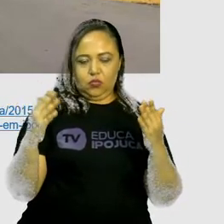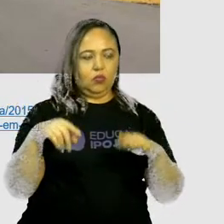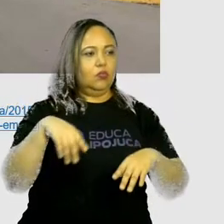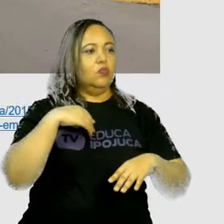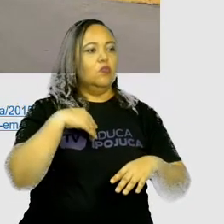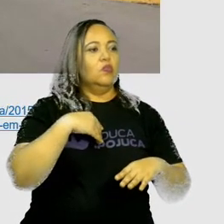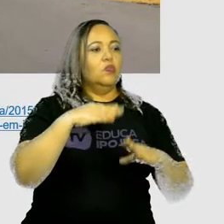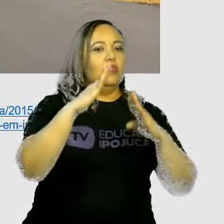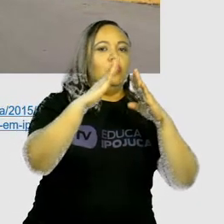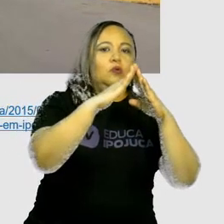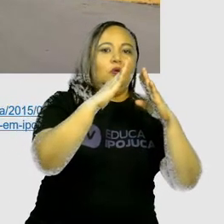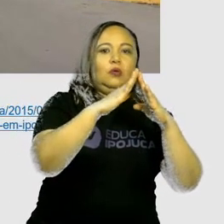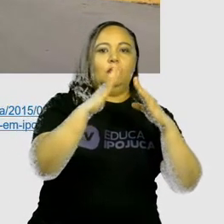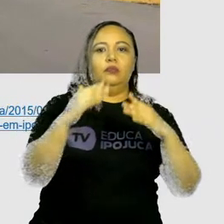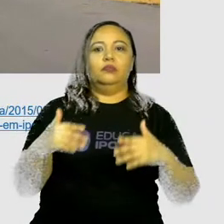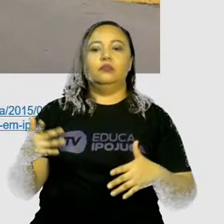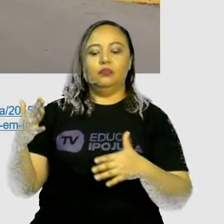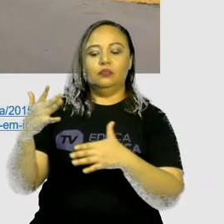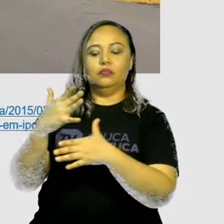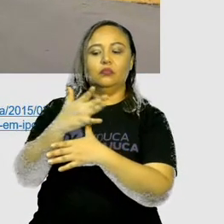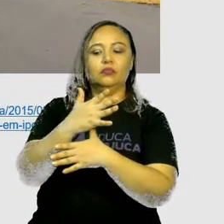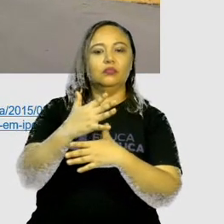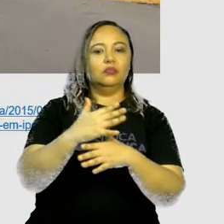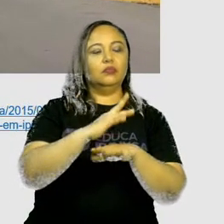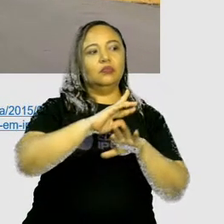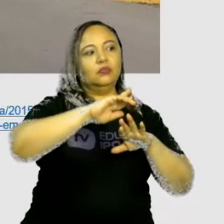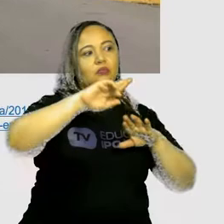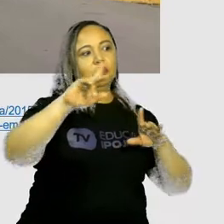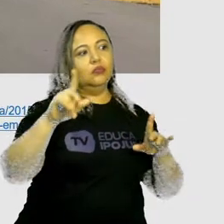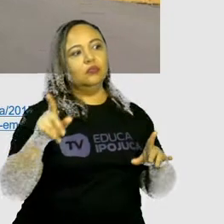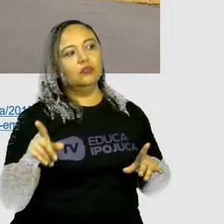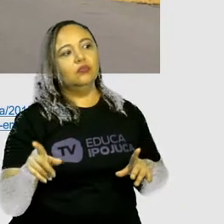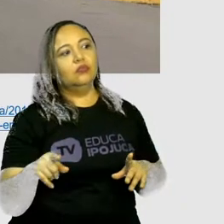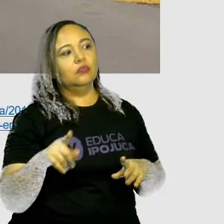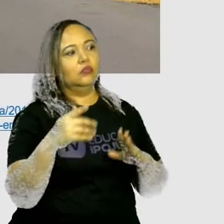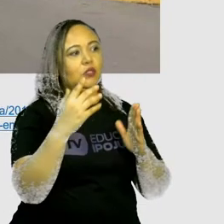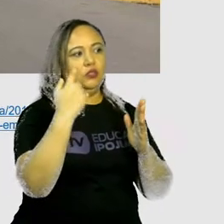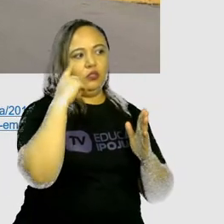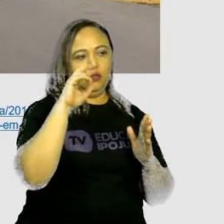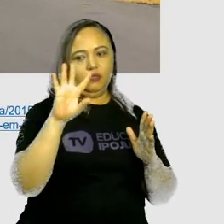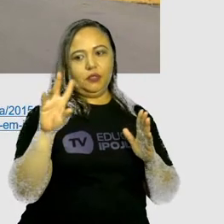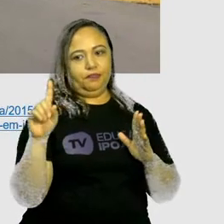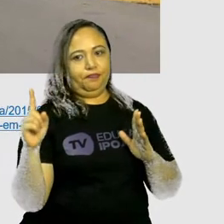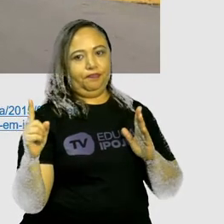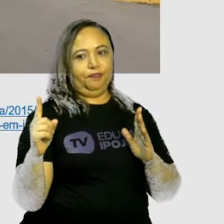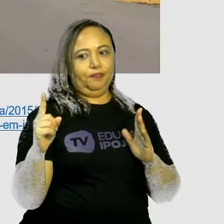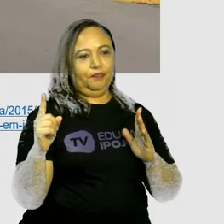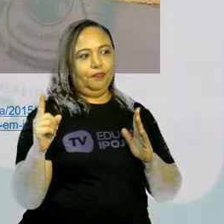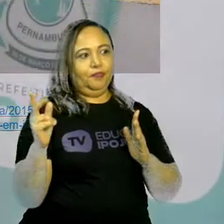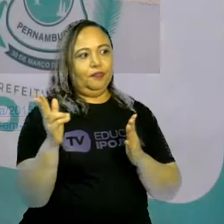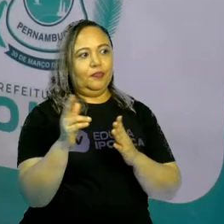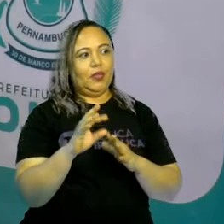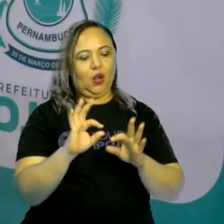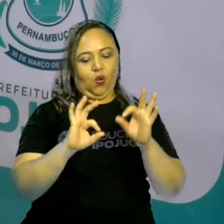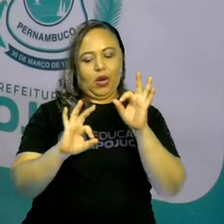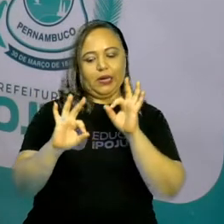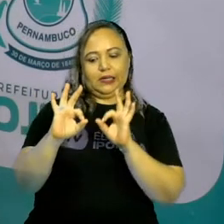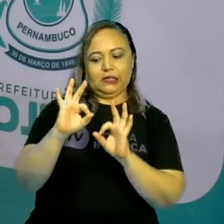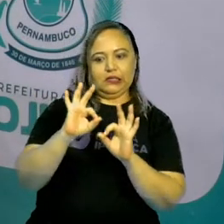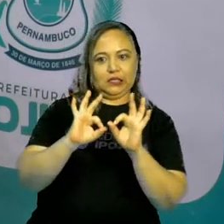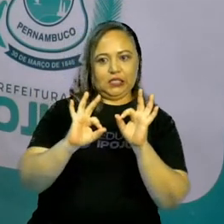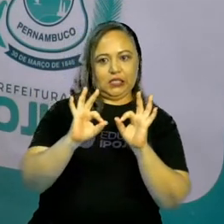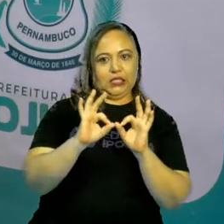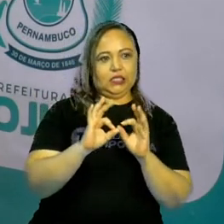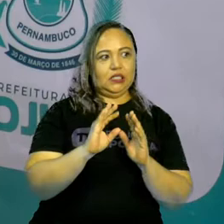o solo, olha as nossas moradias aqui desse lado, que são todas bem organizadas,